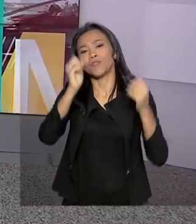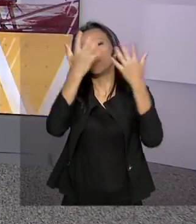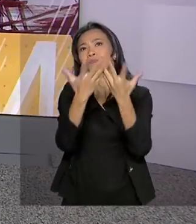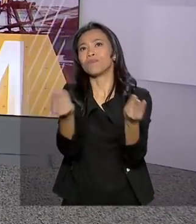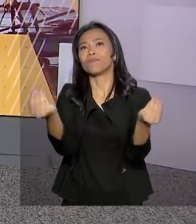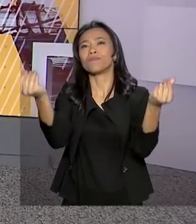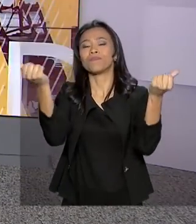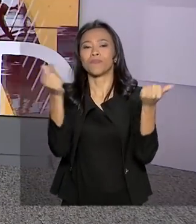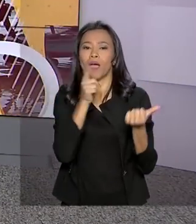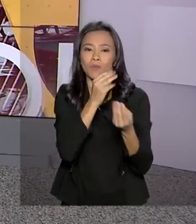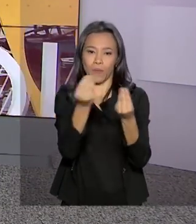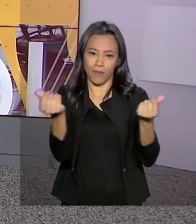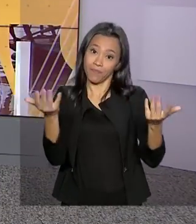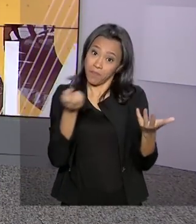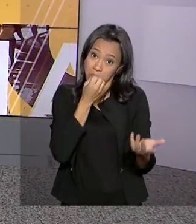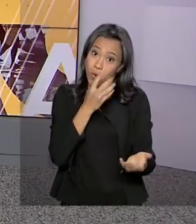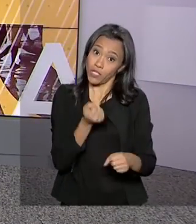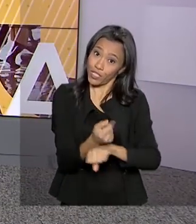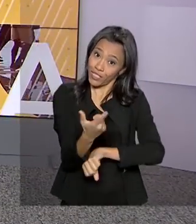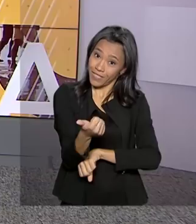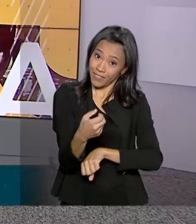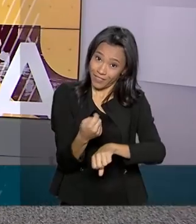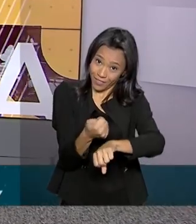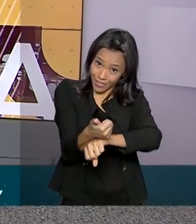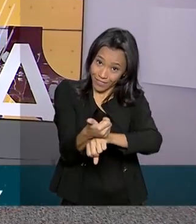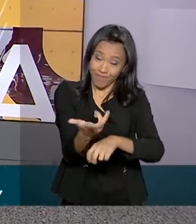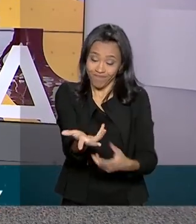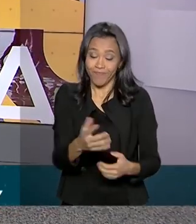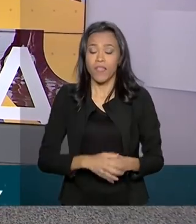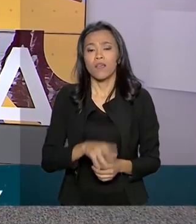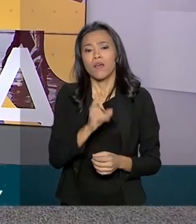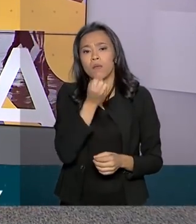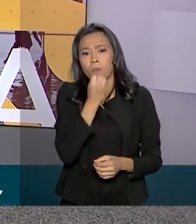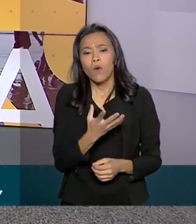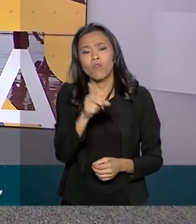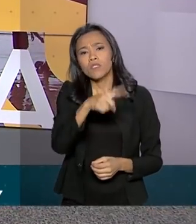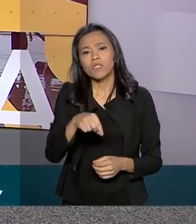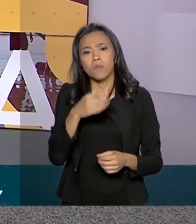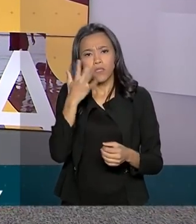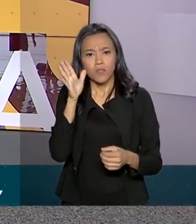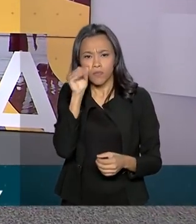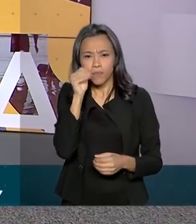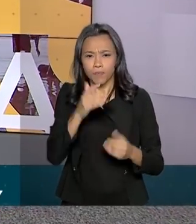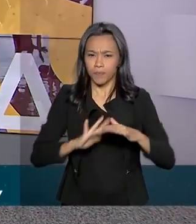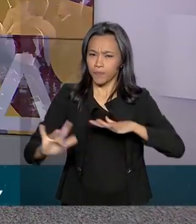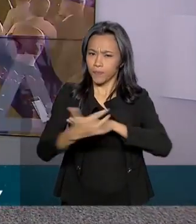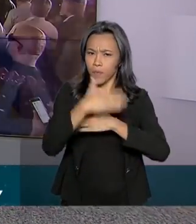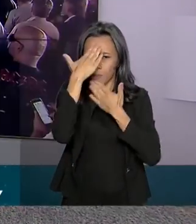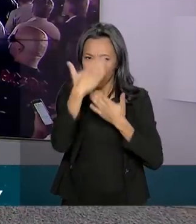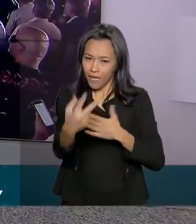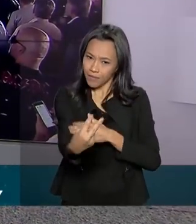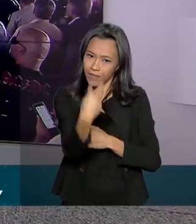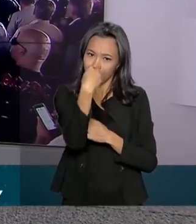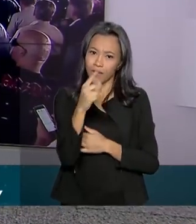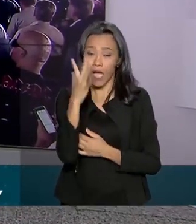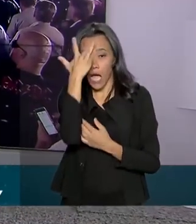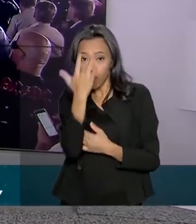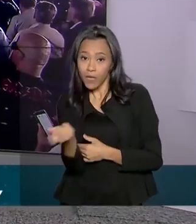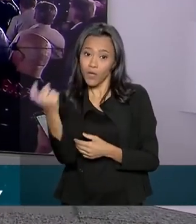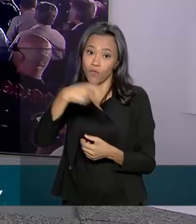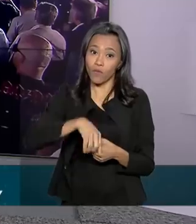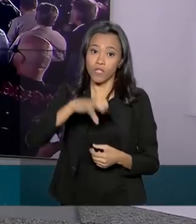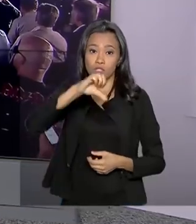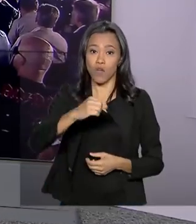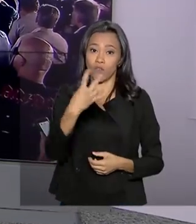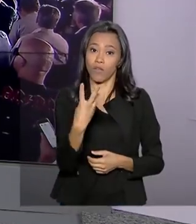Tá aí uma boa dica de passeio. Bem, o Brasil em Dia termina aqui. Nos acompanhe também pelas redes sociais. Muito obrigada pela companhia. E eu volto amanhã, às